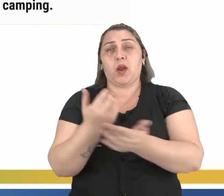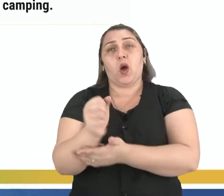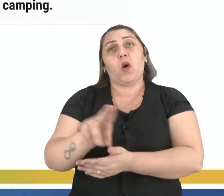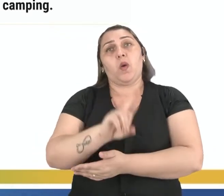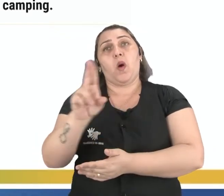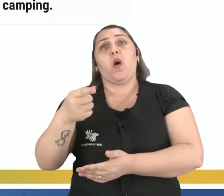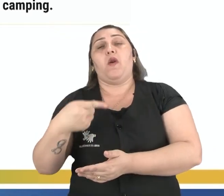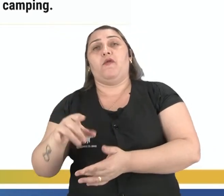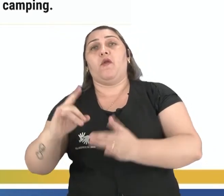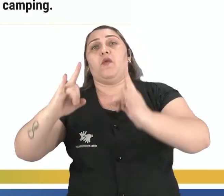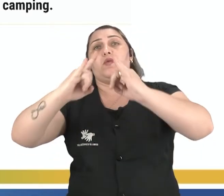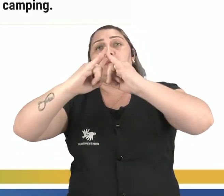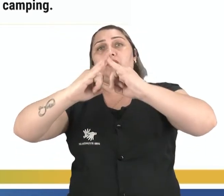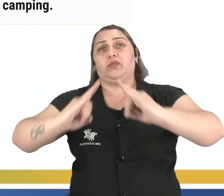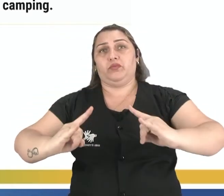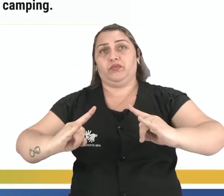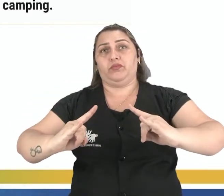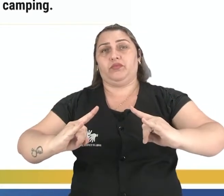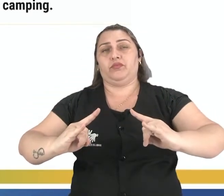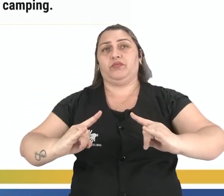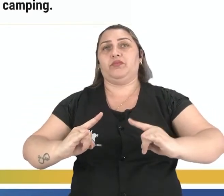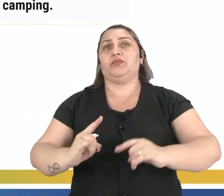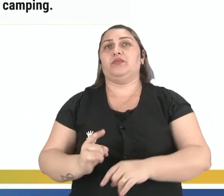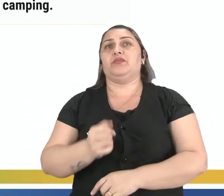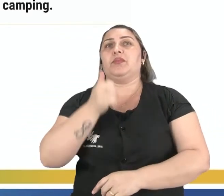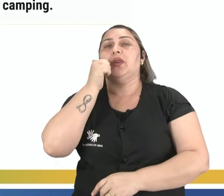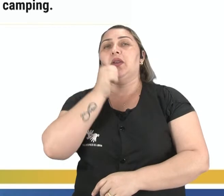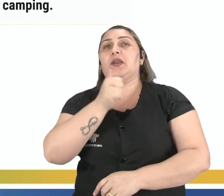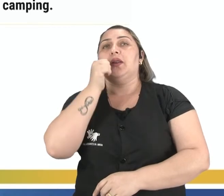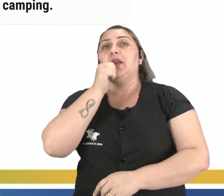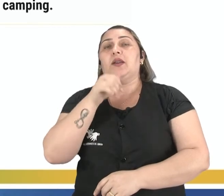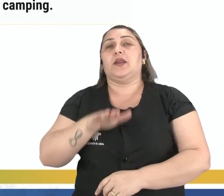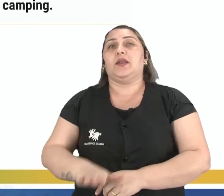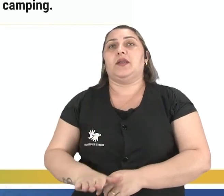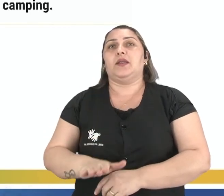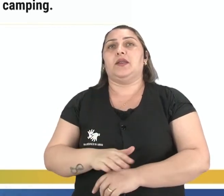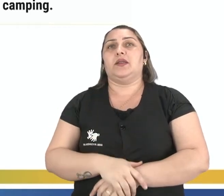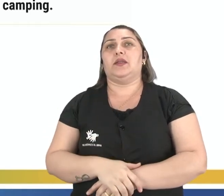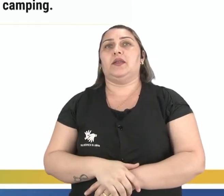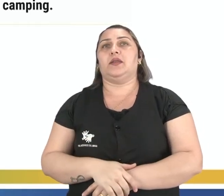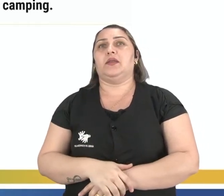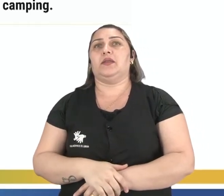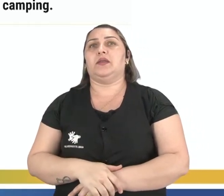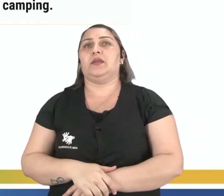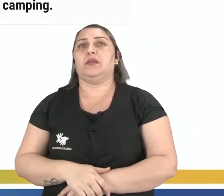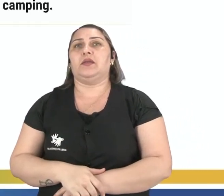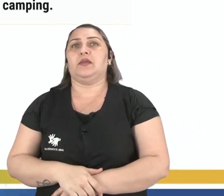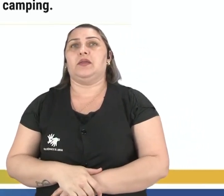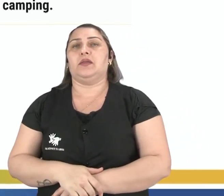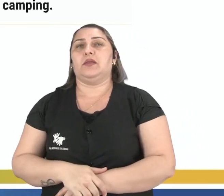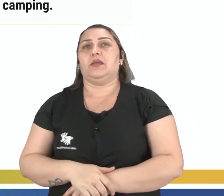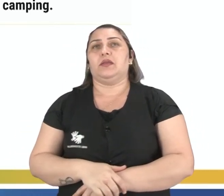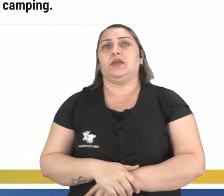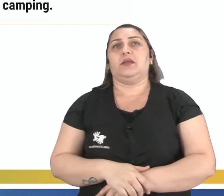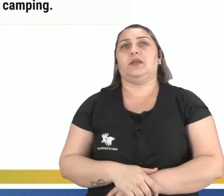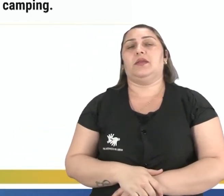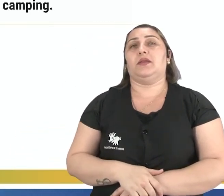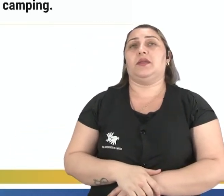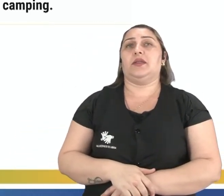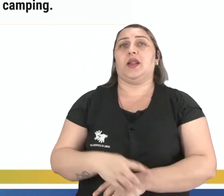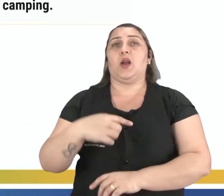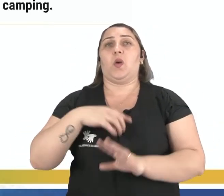ou eu vou acampar. E tem a garotinha falando ali, olha, ela fala assim, I love exercising, but I love being lazy.